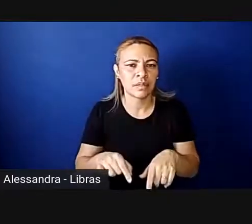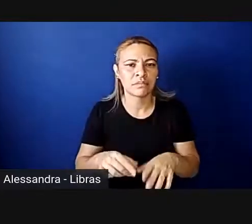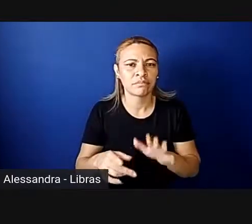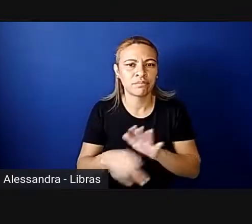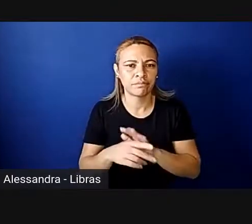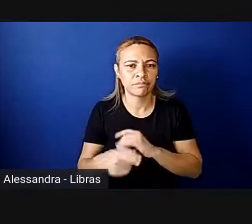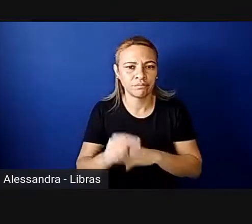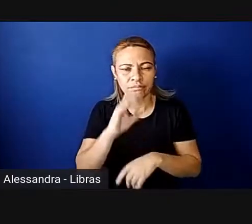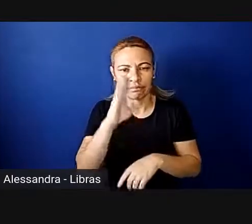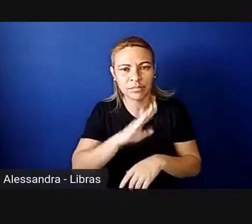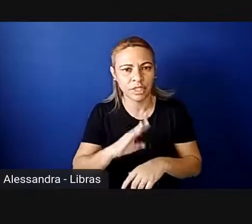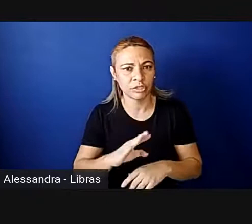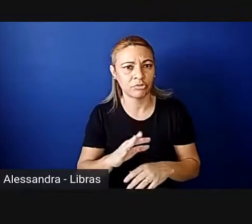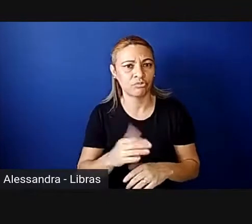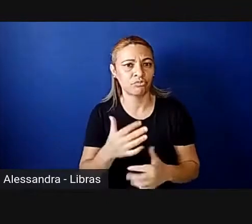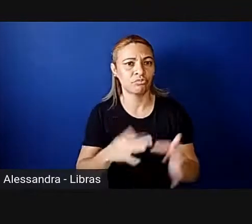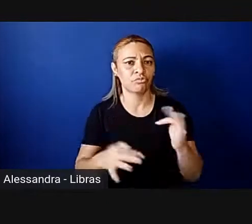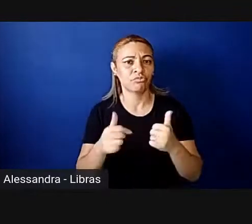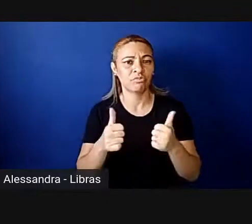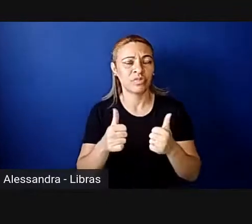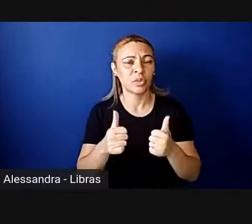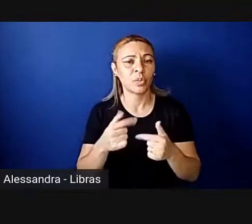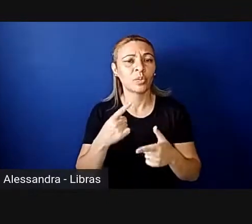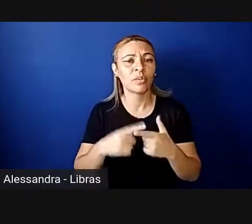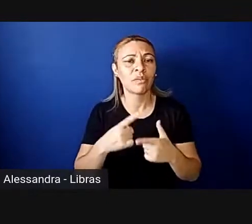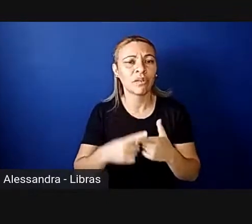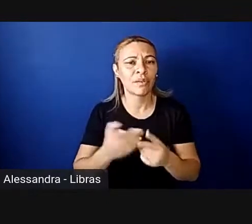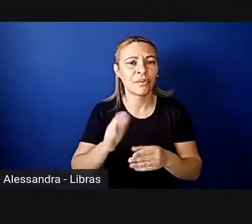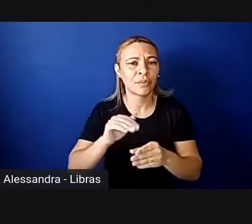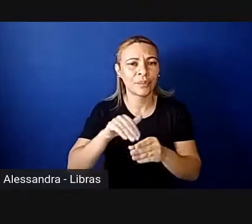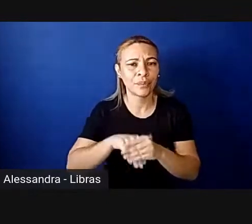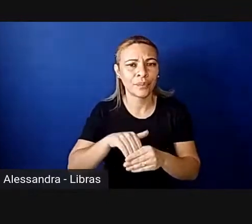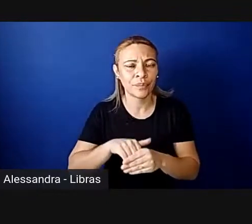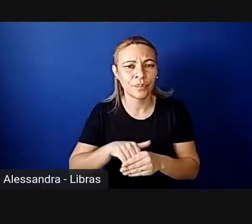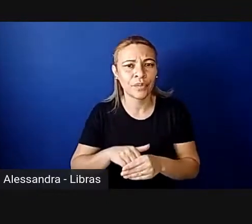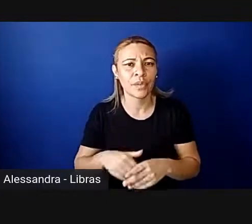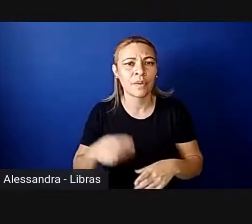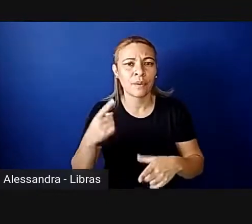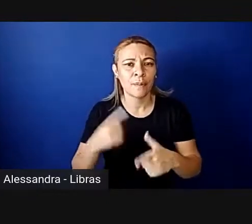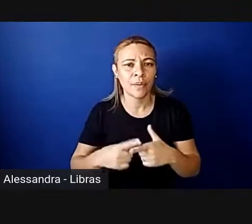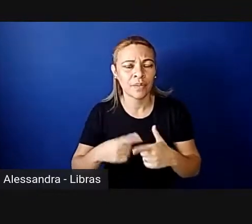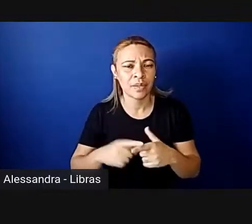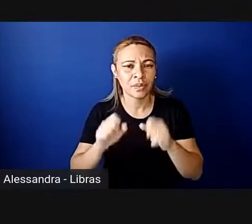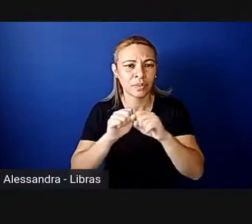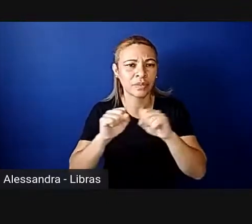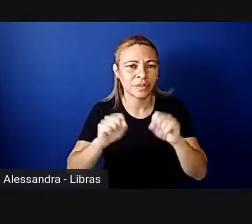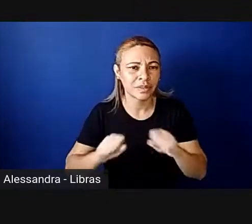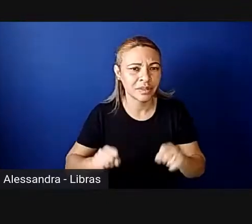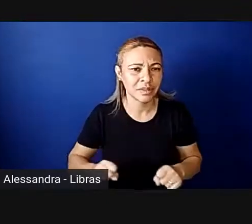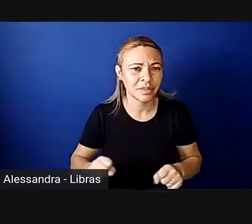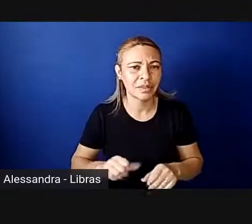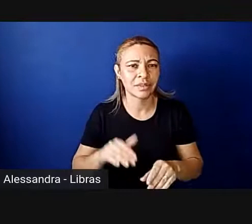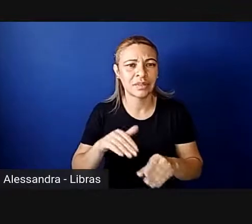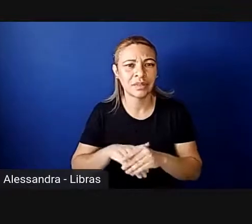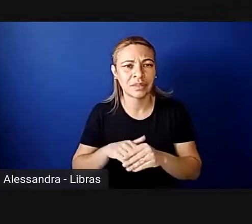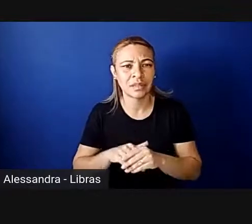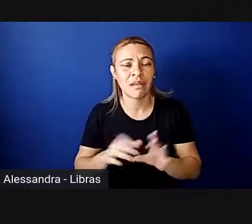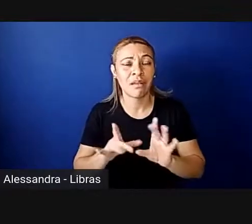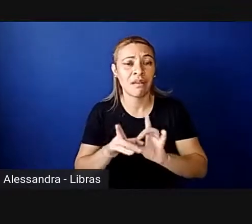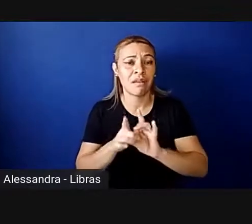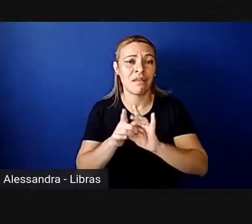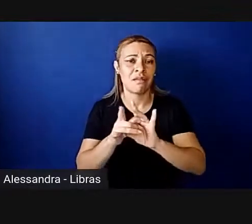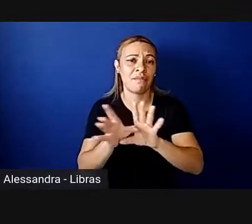é devido ao sistema eleitoral, né, porque o nosso sistema eleitoral é de lista aberta, né,